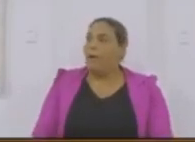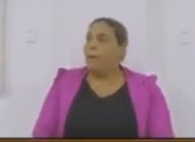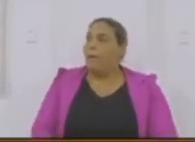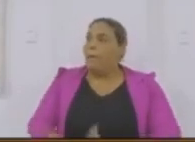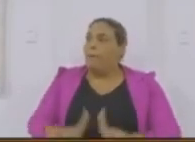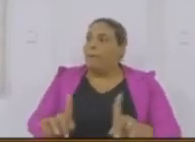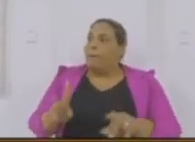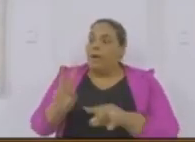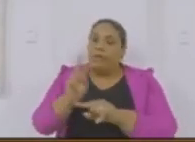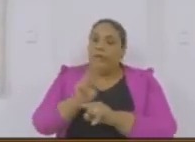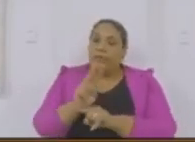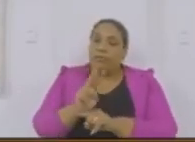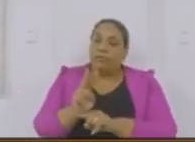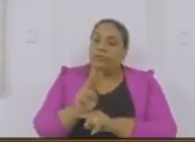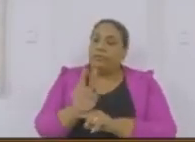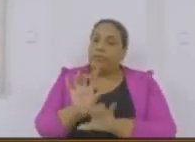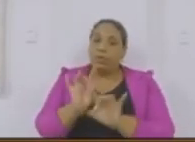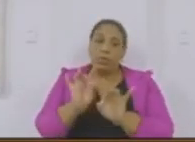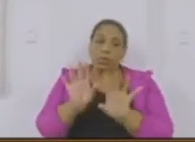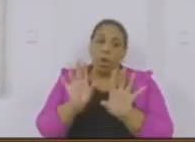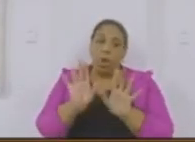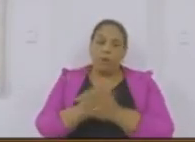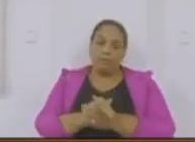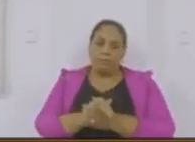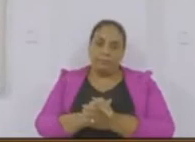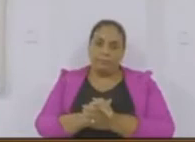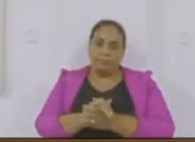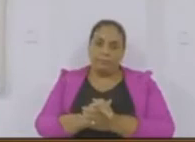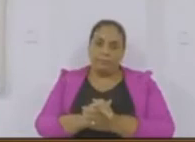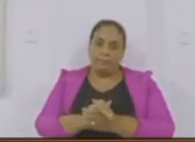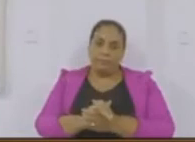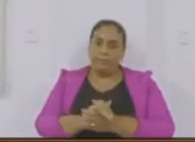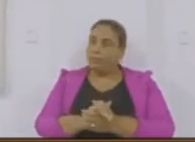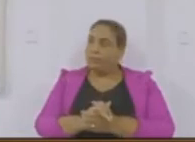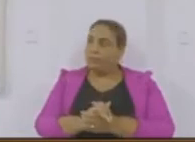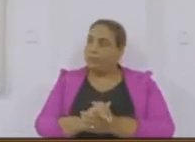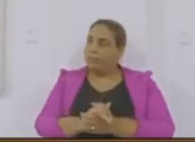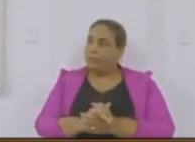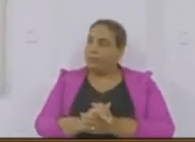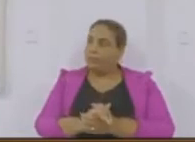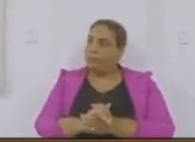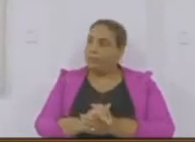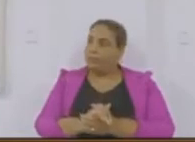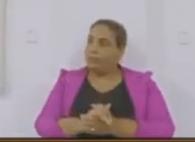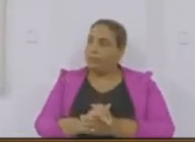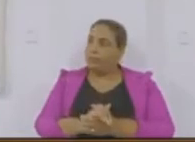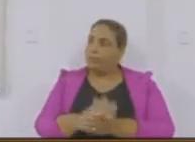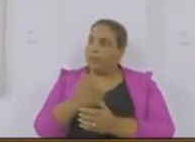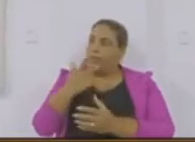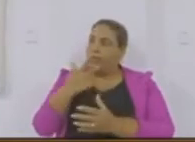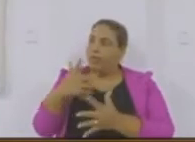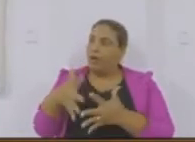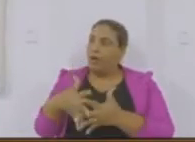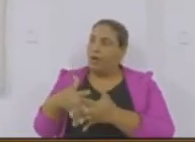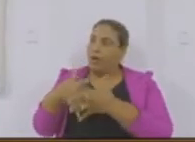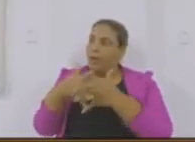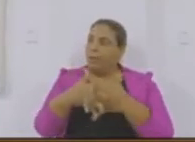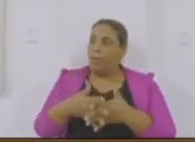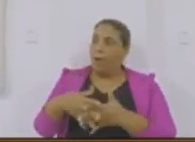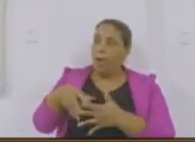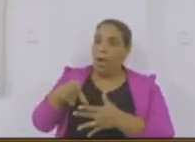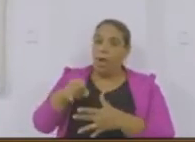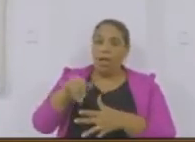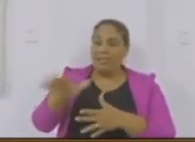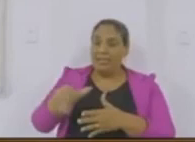fiscais, fiscalizar. Perde a eleição na rua de Dom do Caminhão, eu liguei para o secretário e falei, ó, se não tirar essas manilhas todas aqui, vou me enxergar o público na hora.